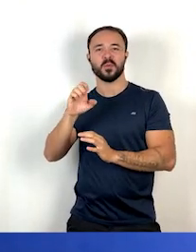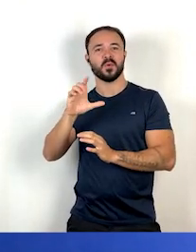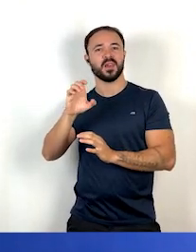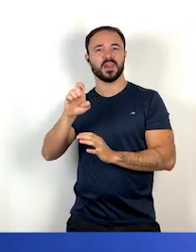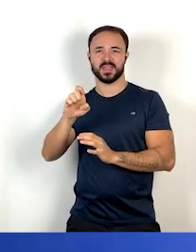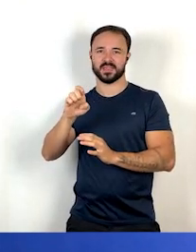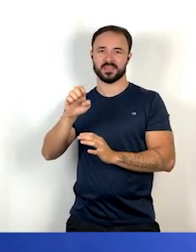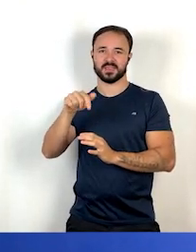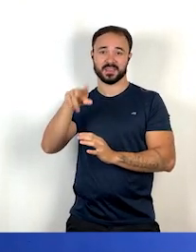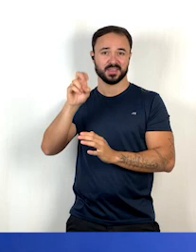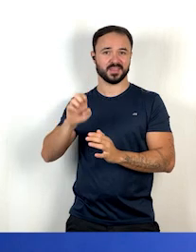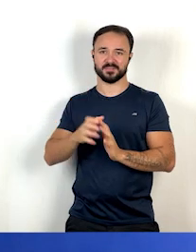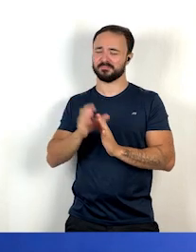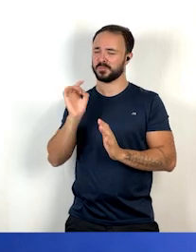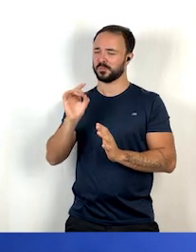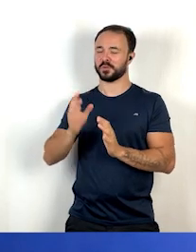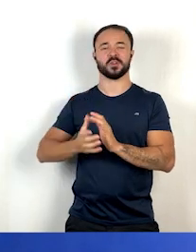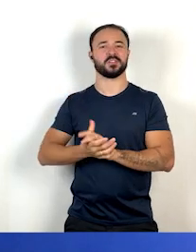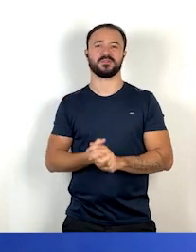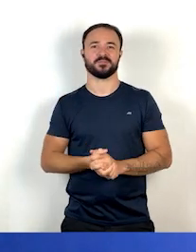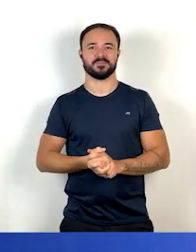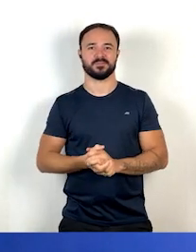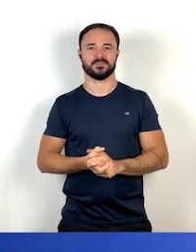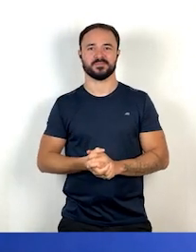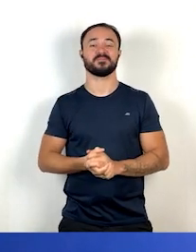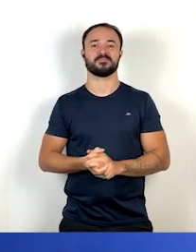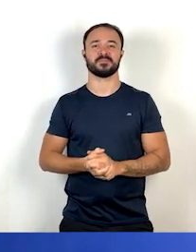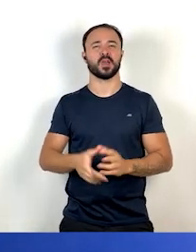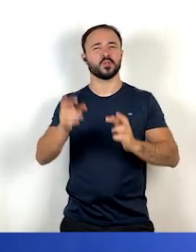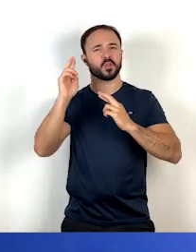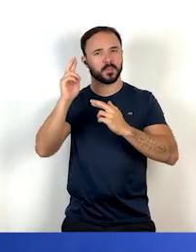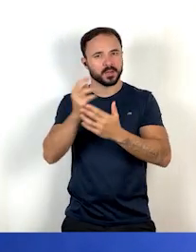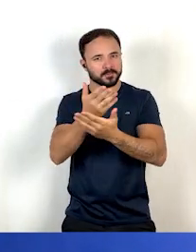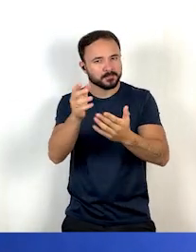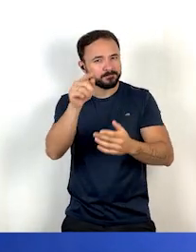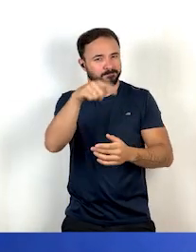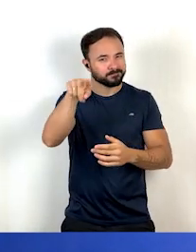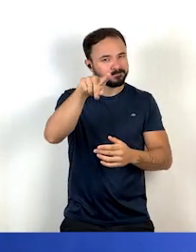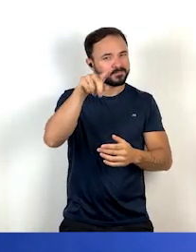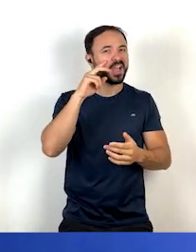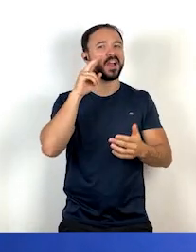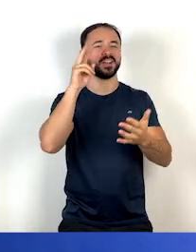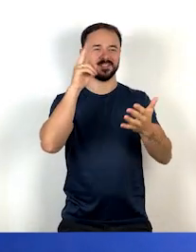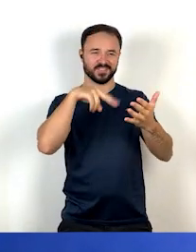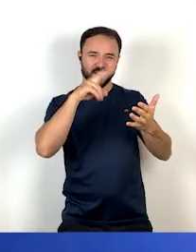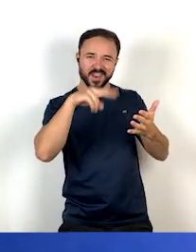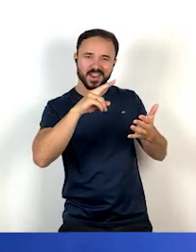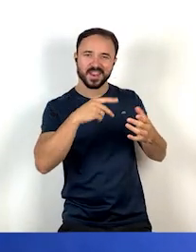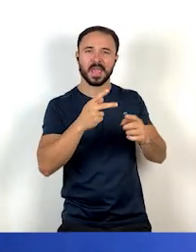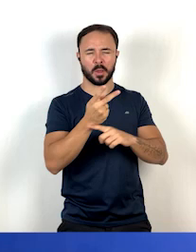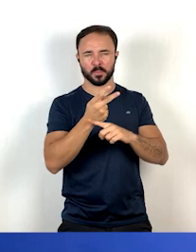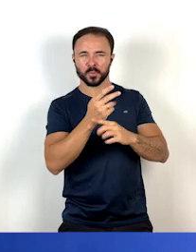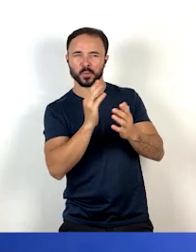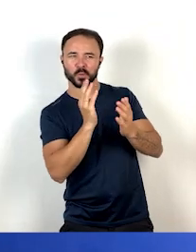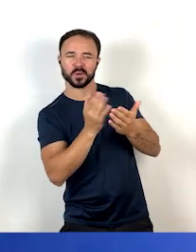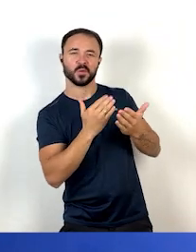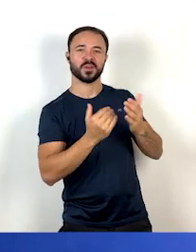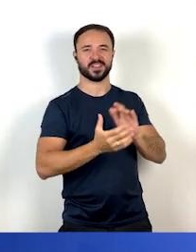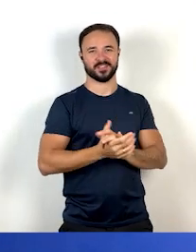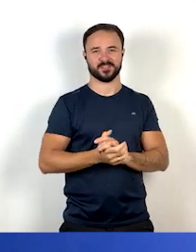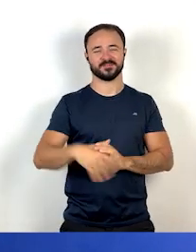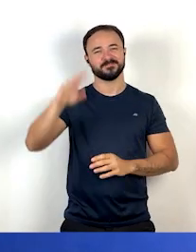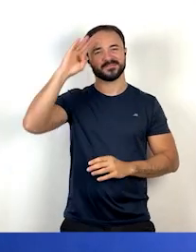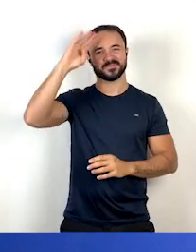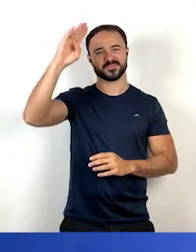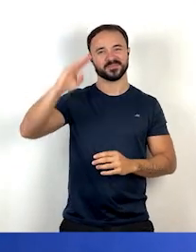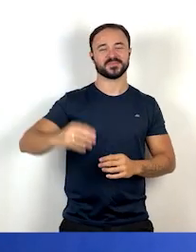apenas de moleque. Eu fico por aqui. Espero que você vá fazer essa leitura e